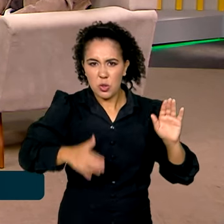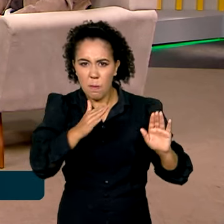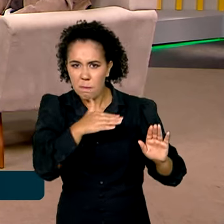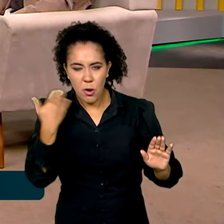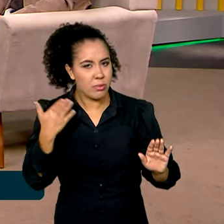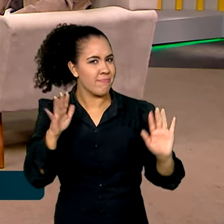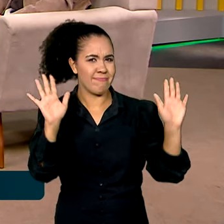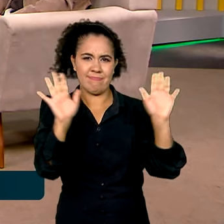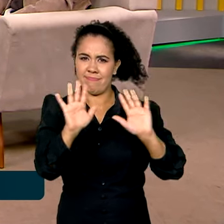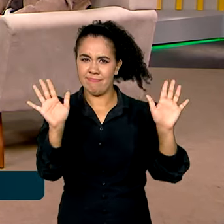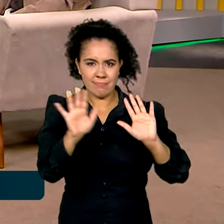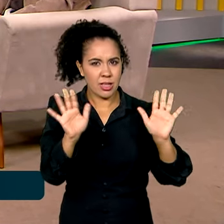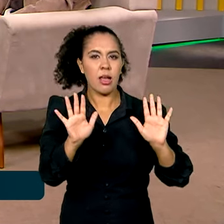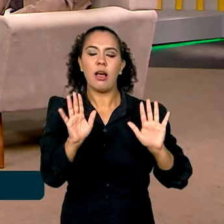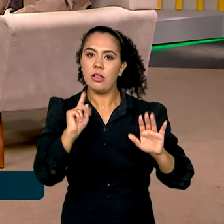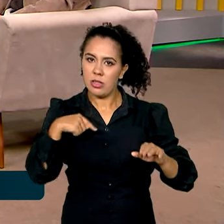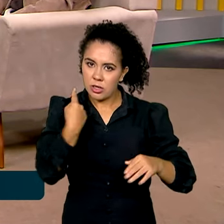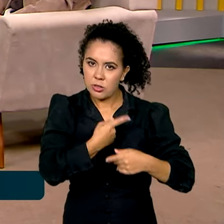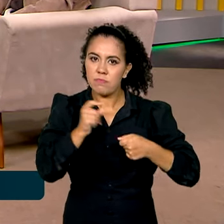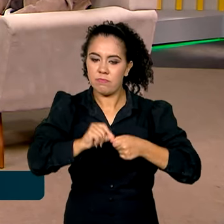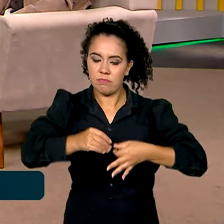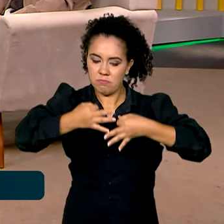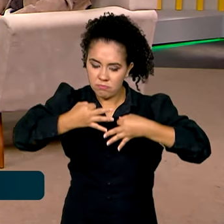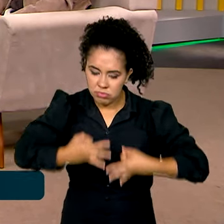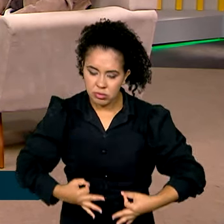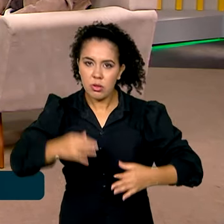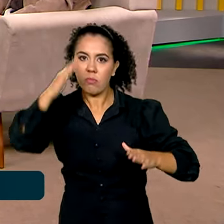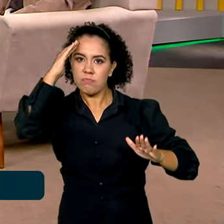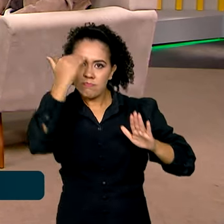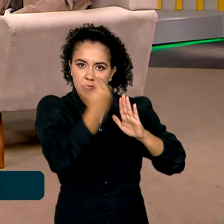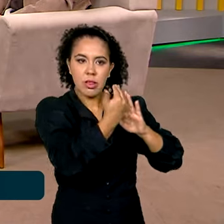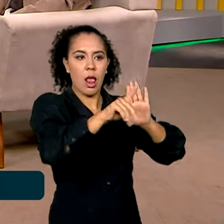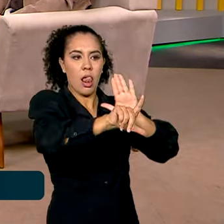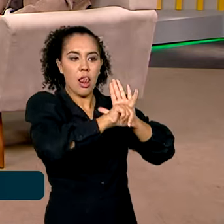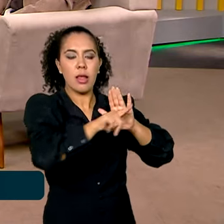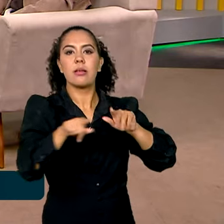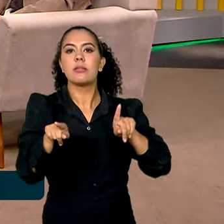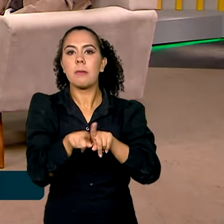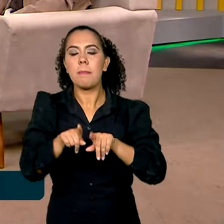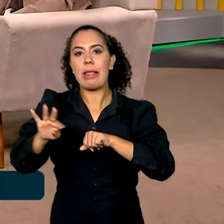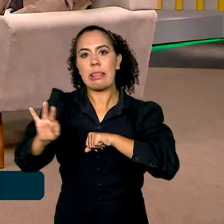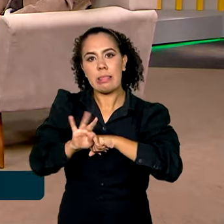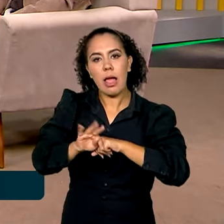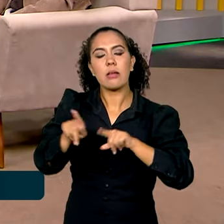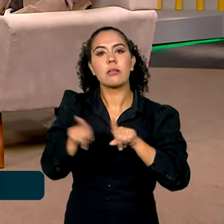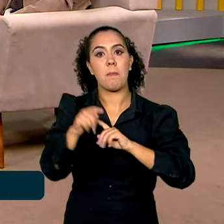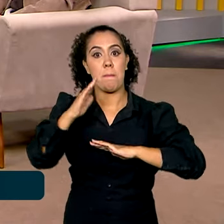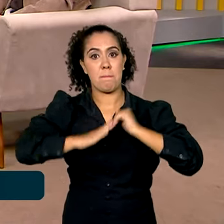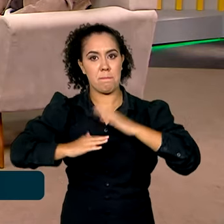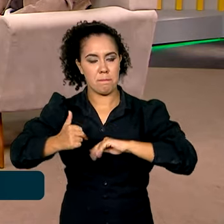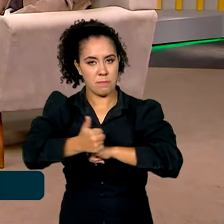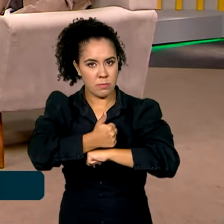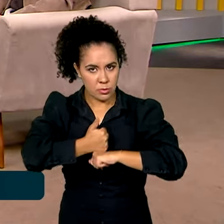se faz com civilidade, legalidade, técnica e profissionalismo. E